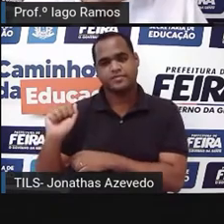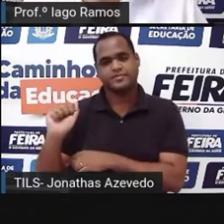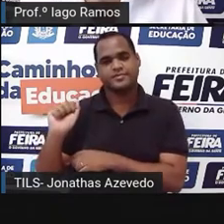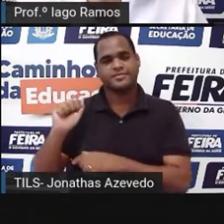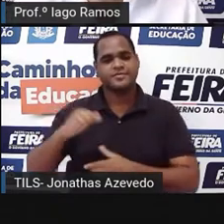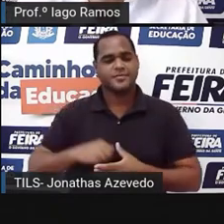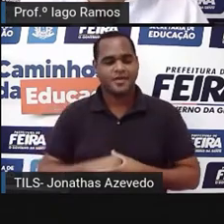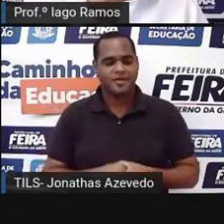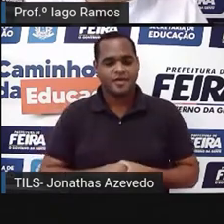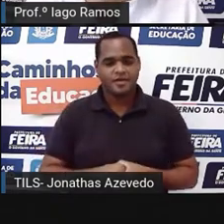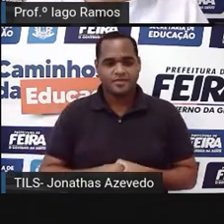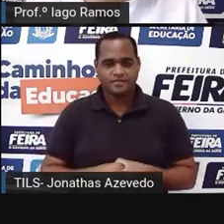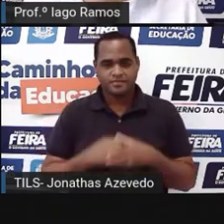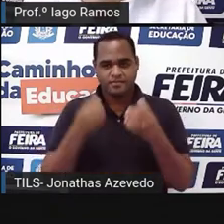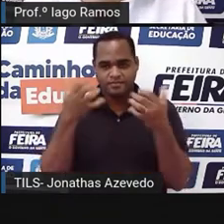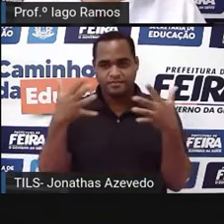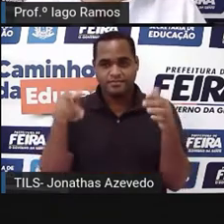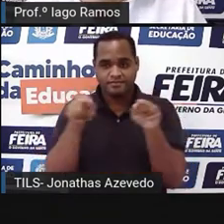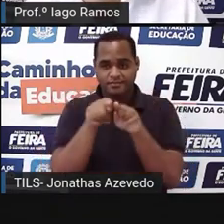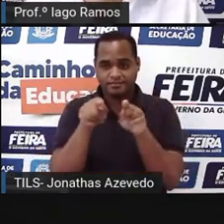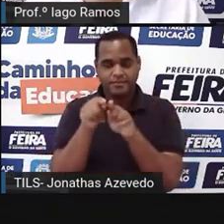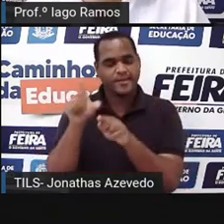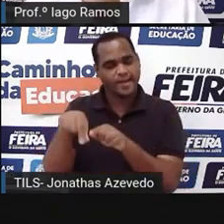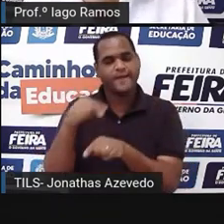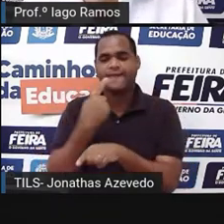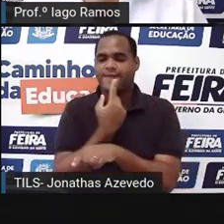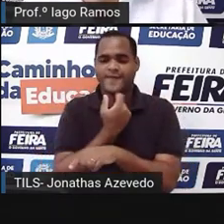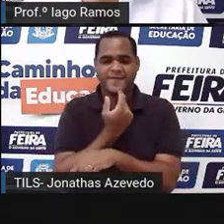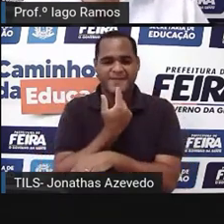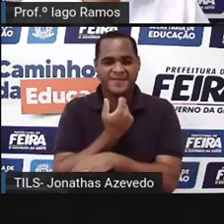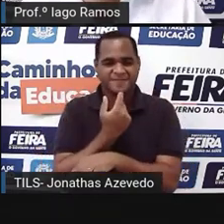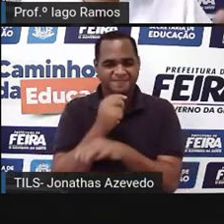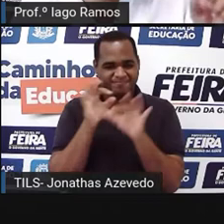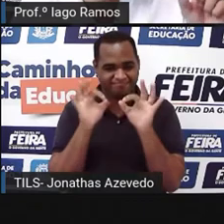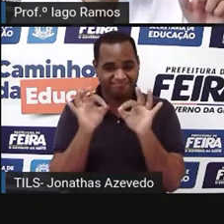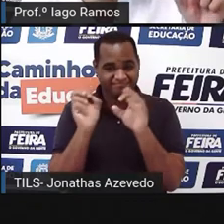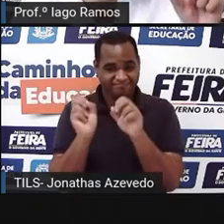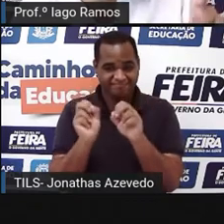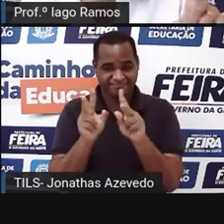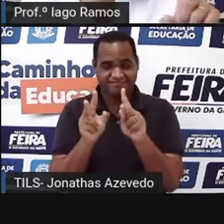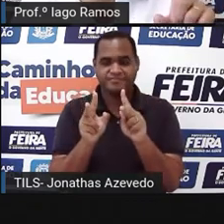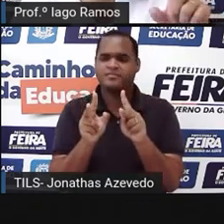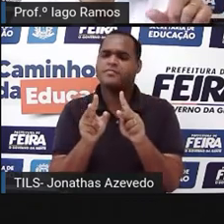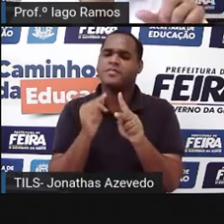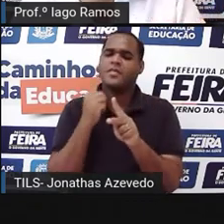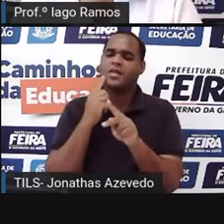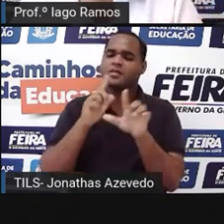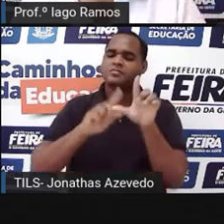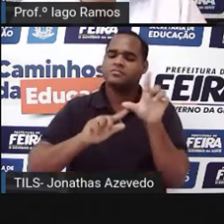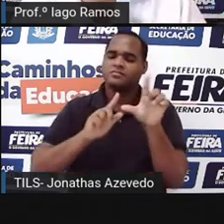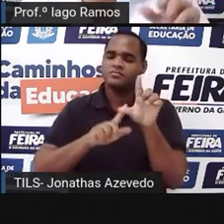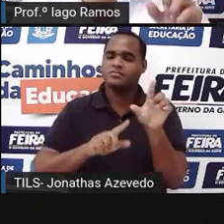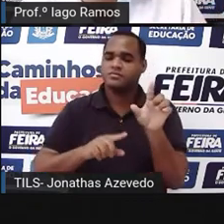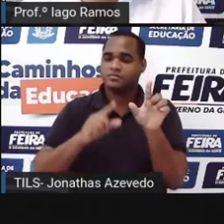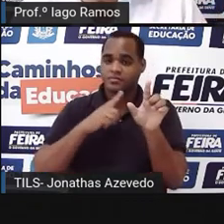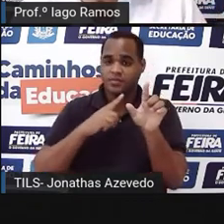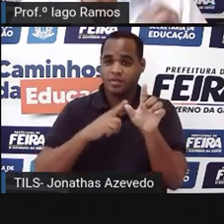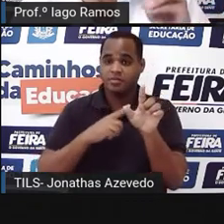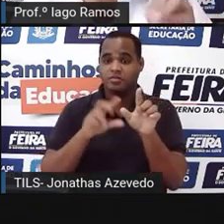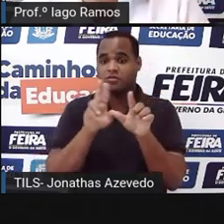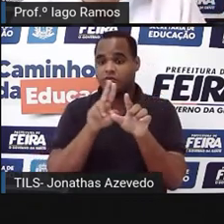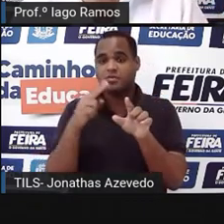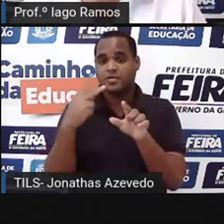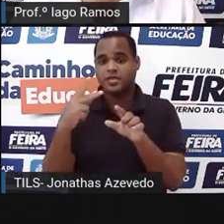e tem ali também um detalhe em vermelho, certo? E essas letras que formam a palavra NASA